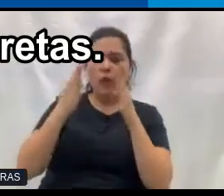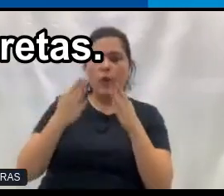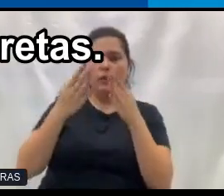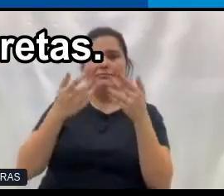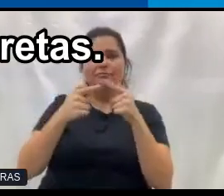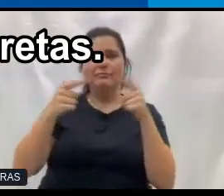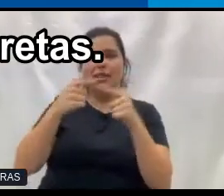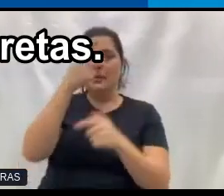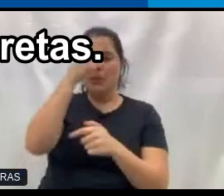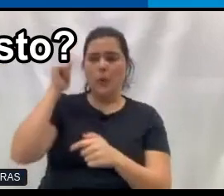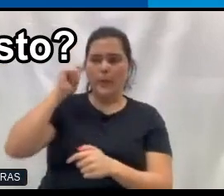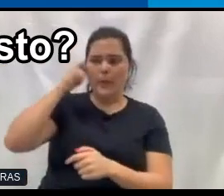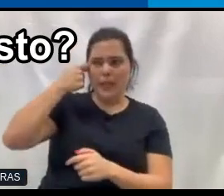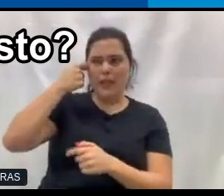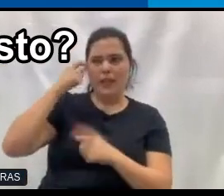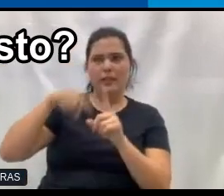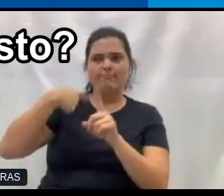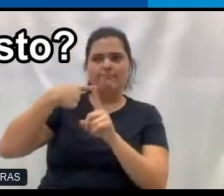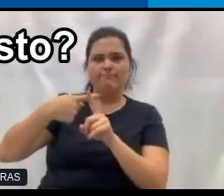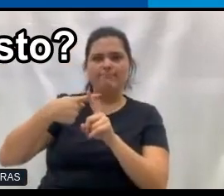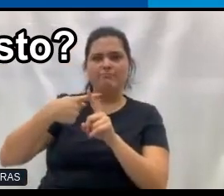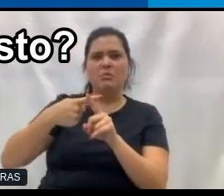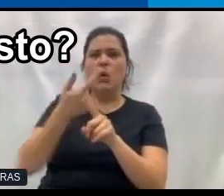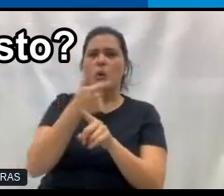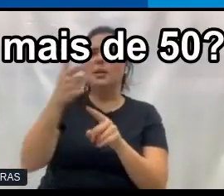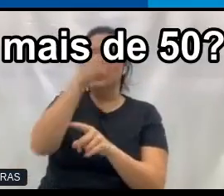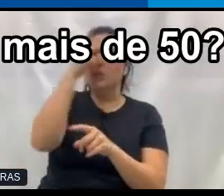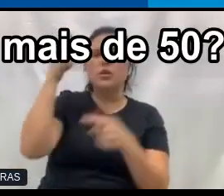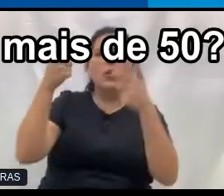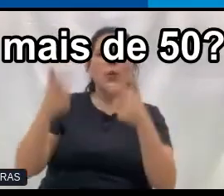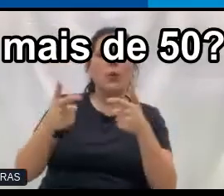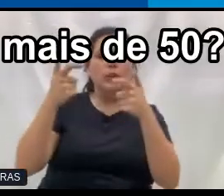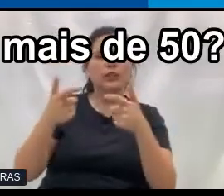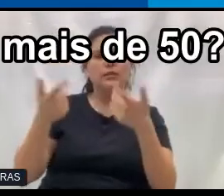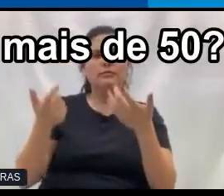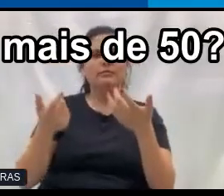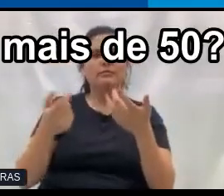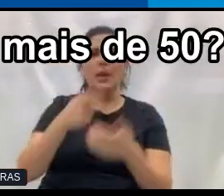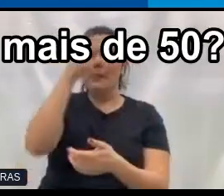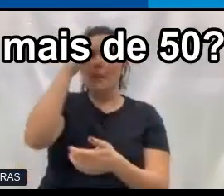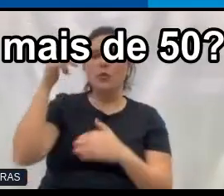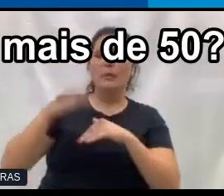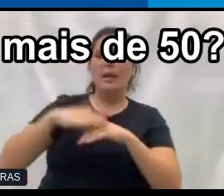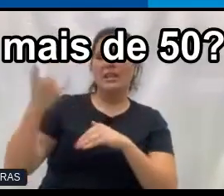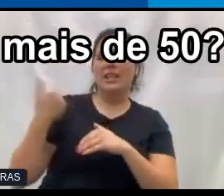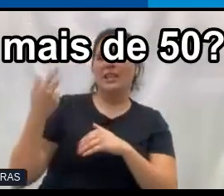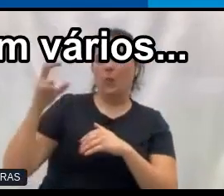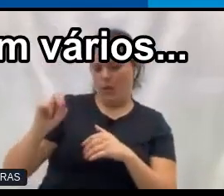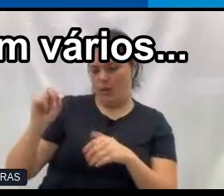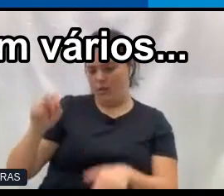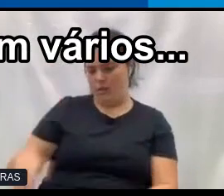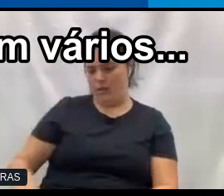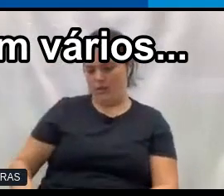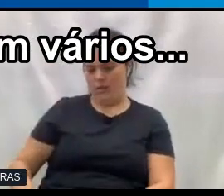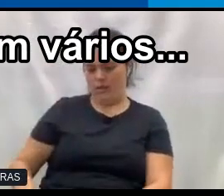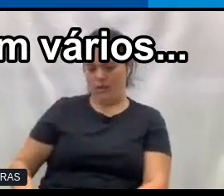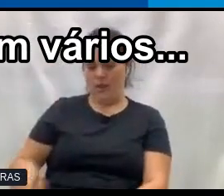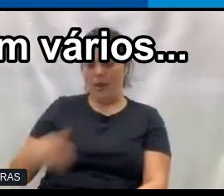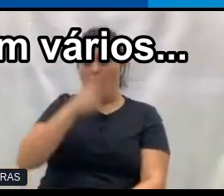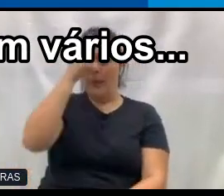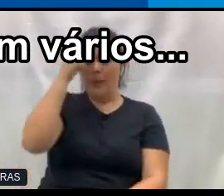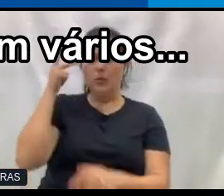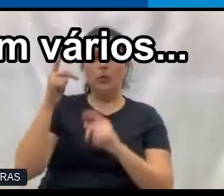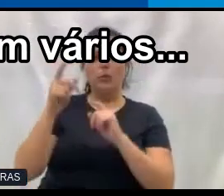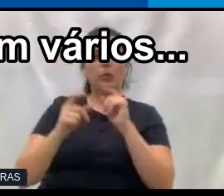pessoas pretas, mas e o resto? E as pessoas com mais de 50, e as pessoas